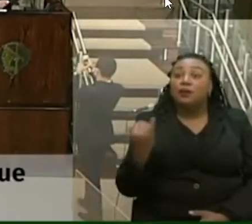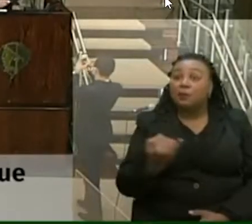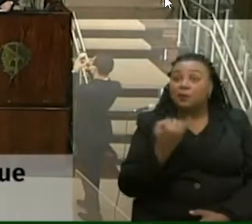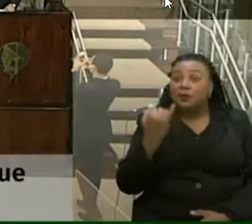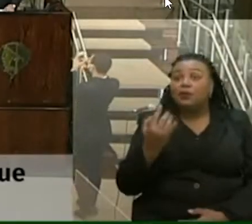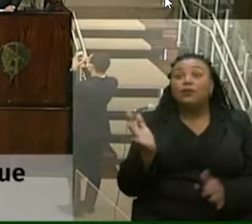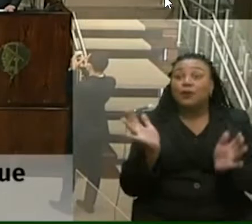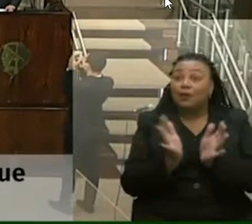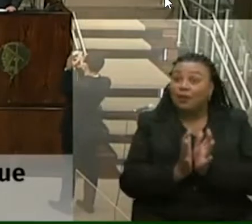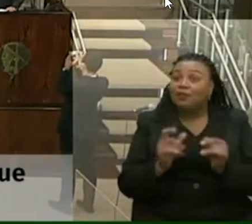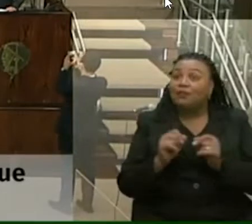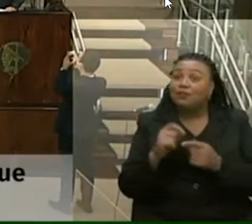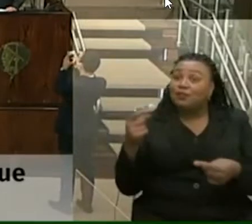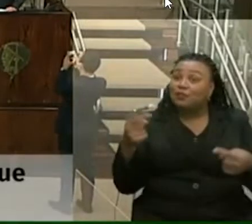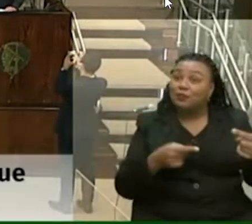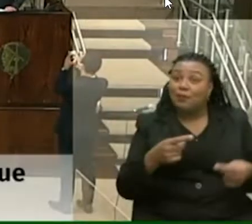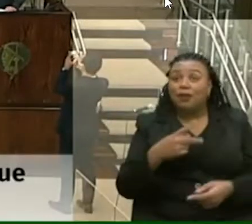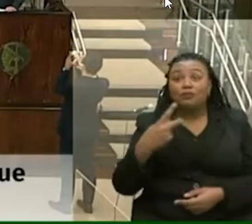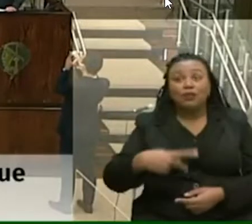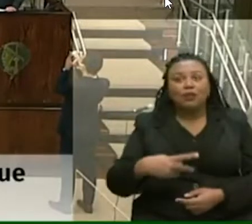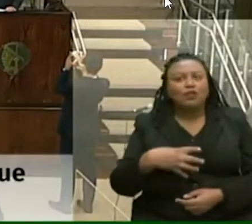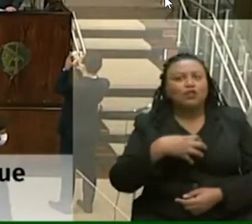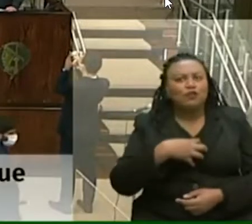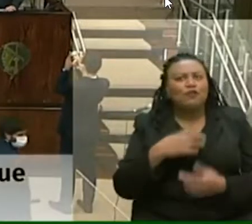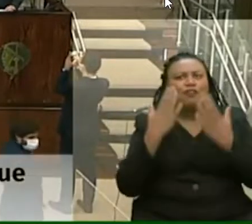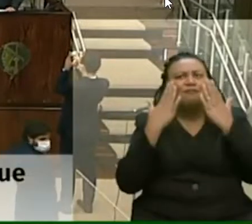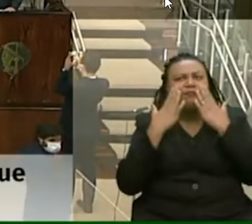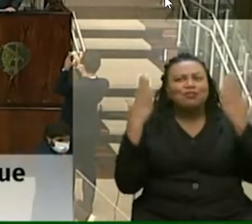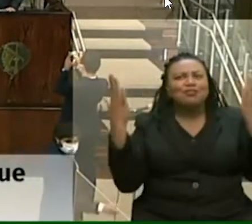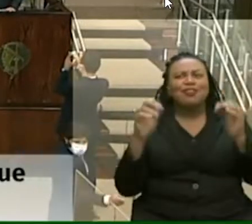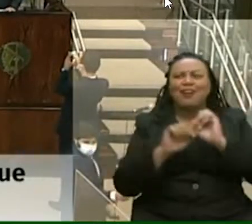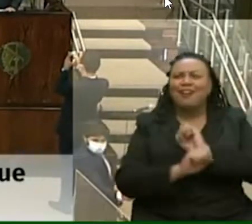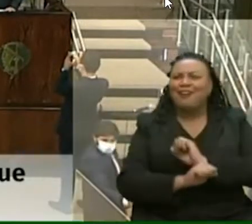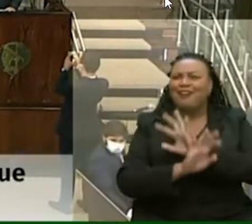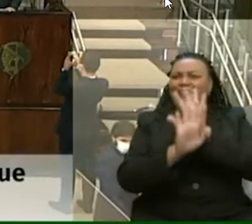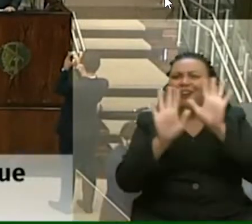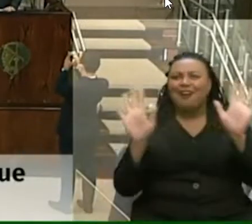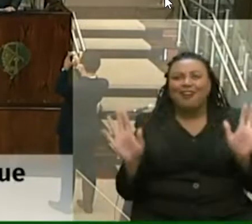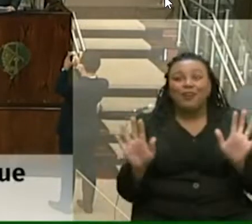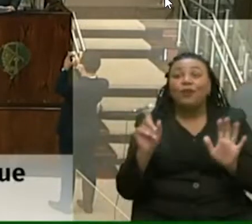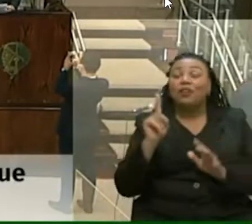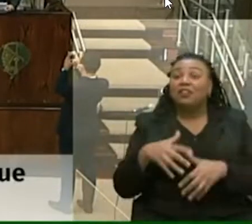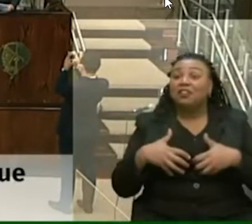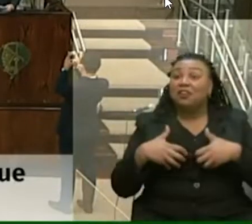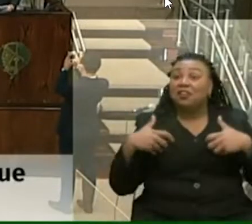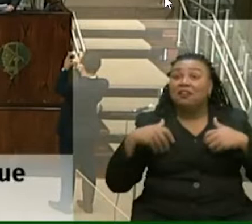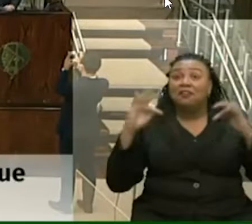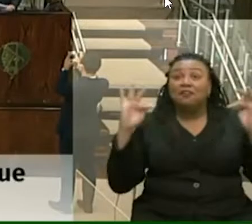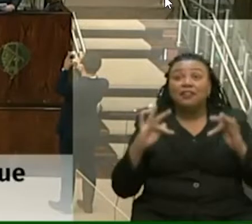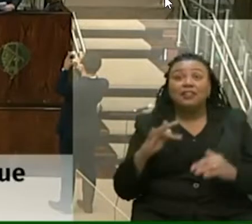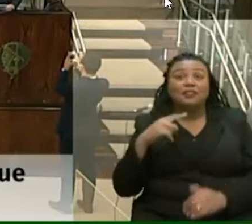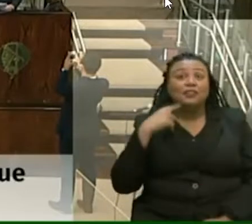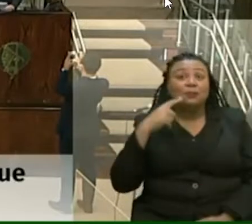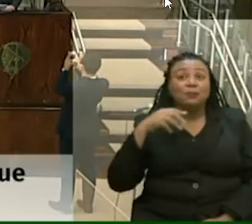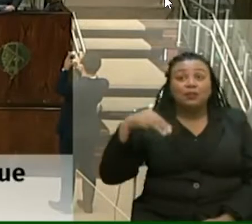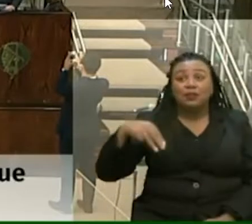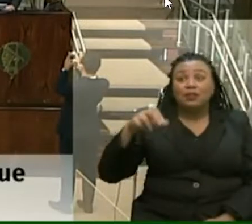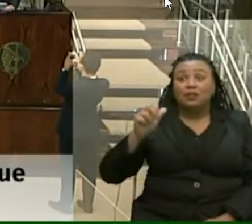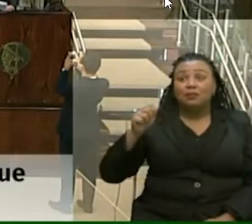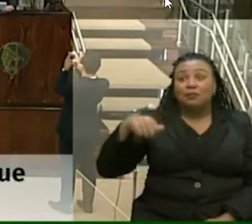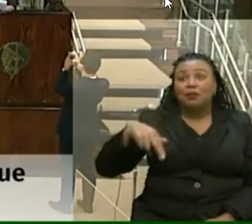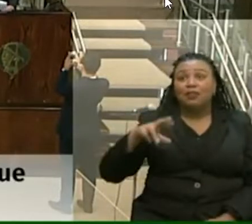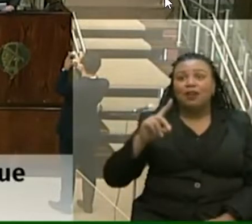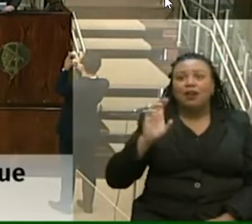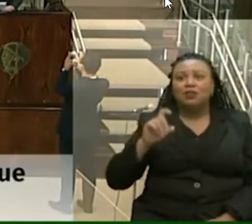nós tenhamos a possibilidade de fazer esse debate aqui, de forma franca, de forma clara. E fico feliz que o deputado Mainardi, deputado Pepe